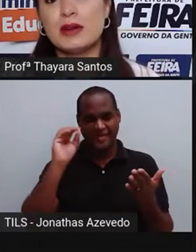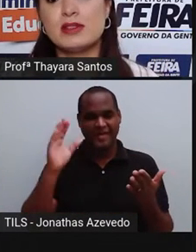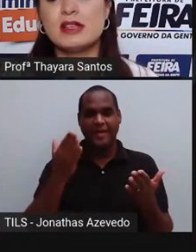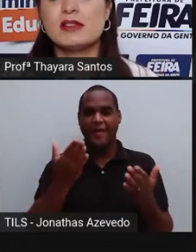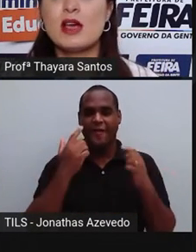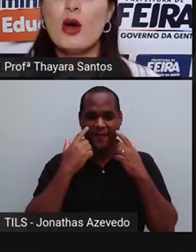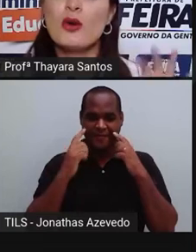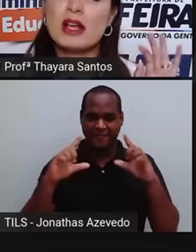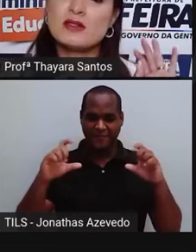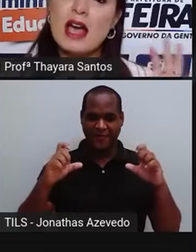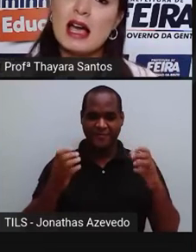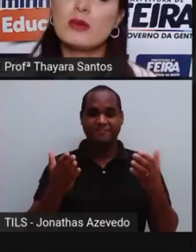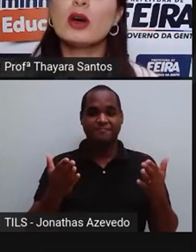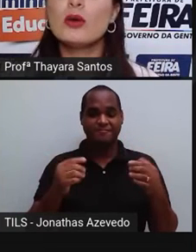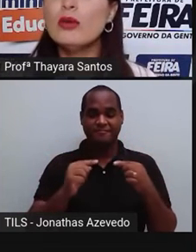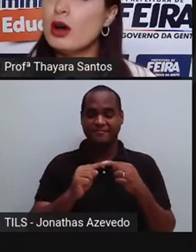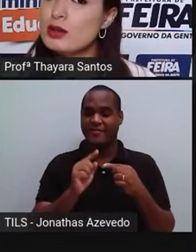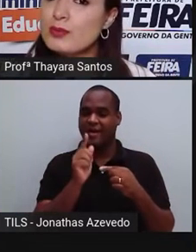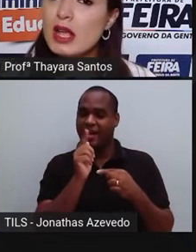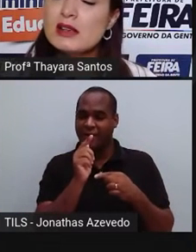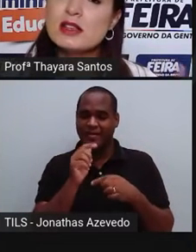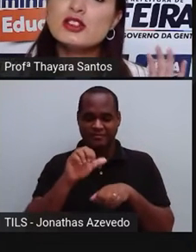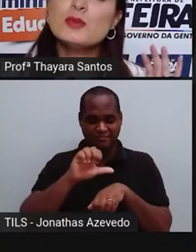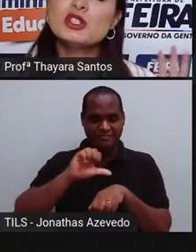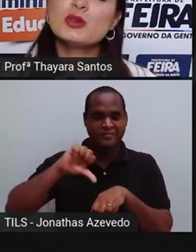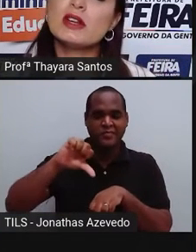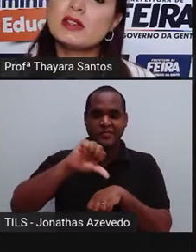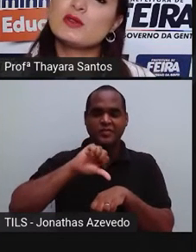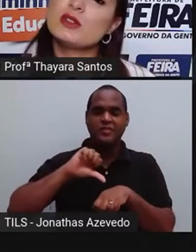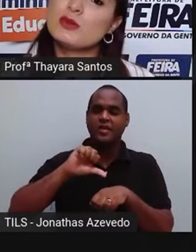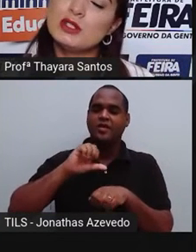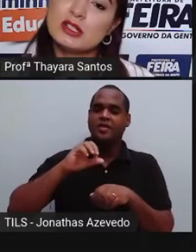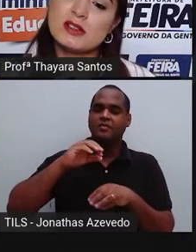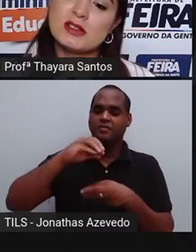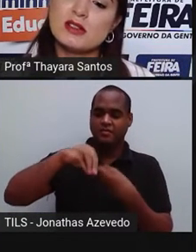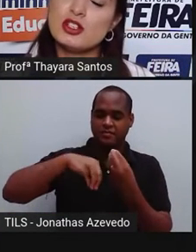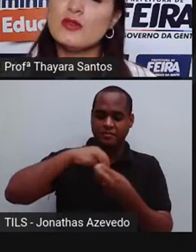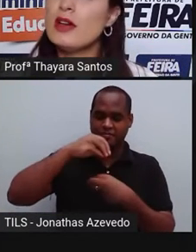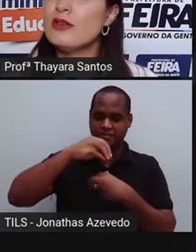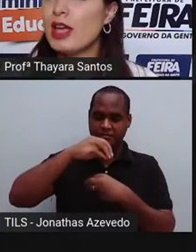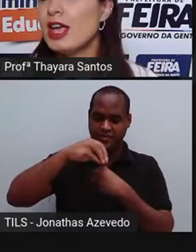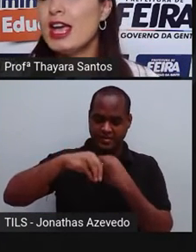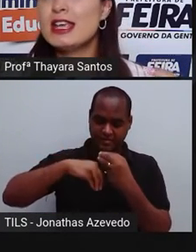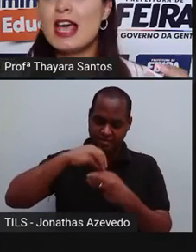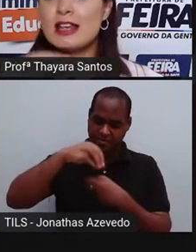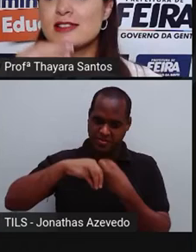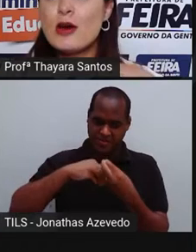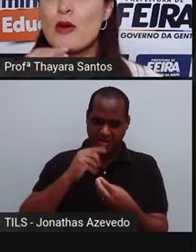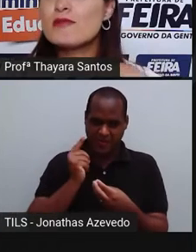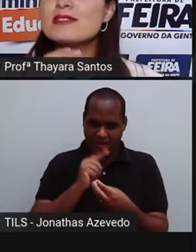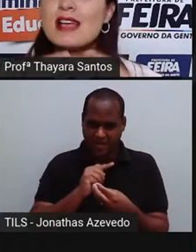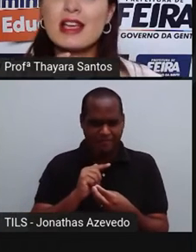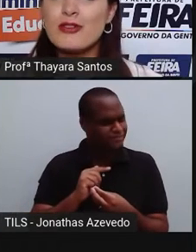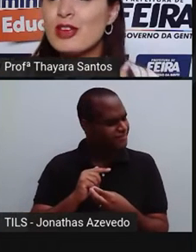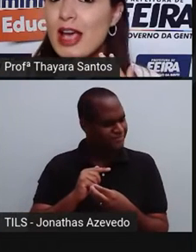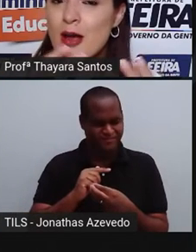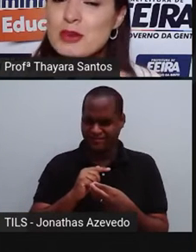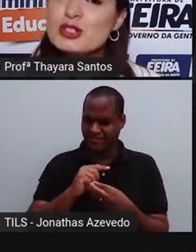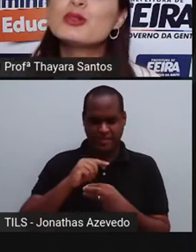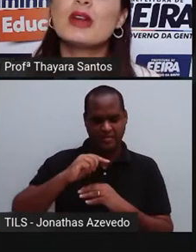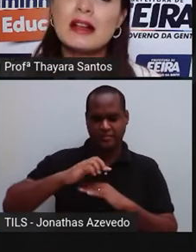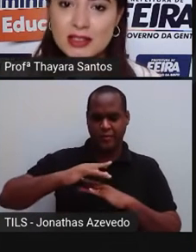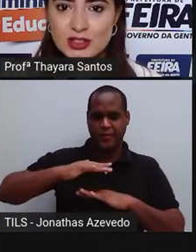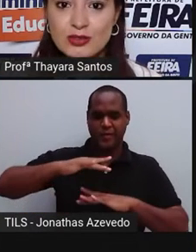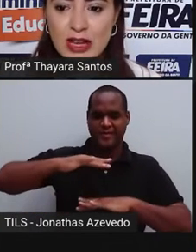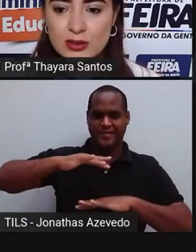coloquei aí para vocês. O caso da água com óleo. Se a gente mistura essas duas substâncias, a gente vai ver que elas não conseguem ficar